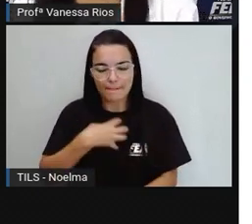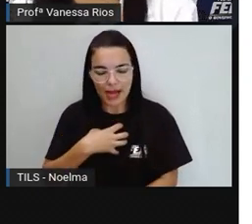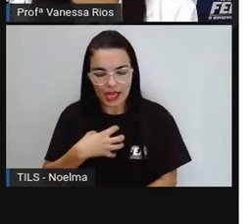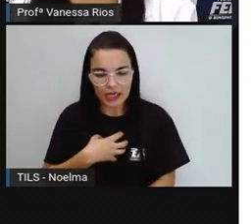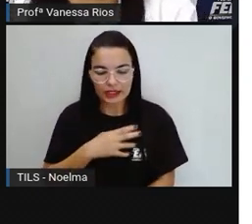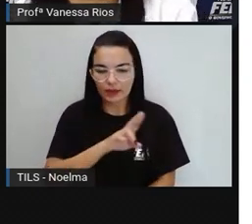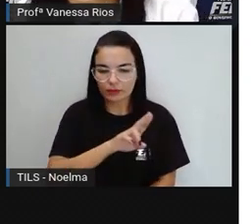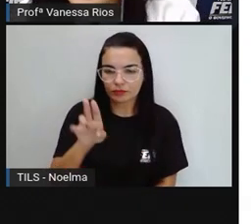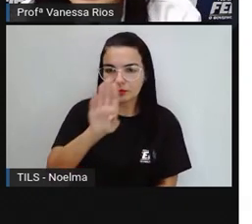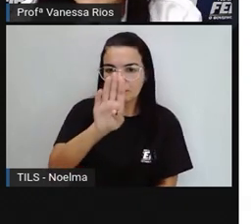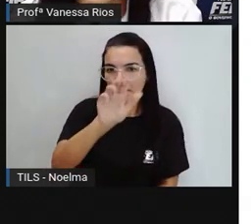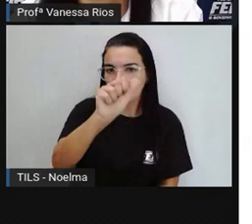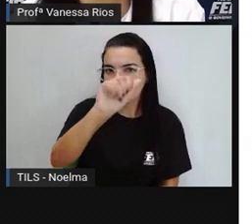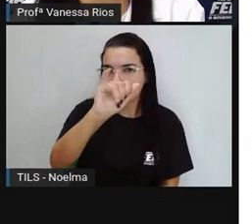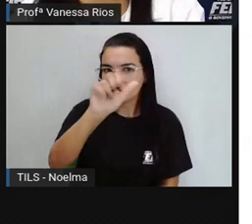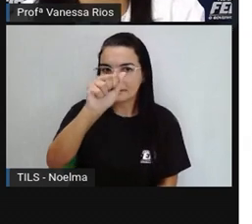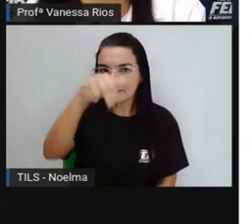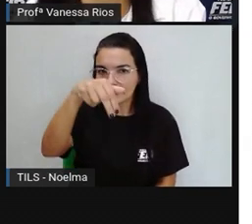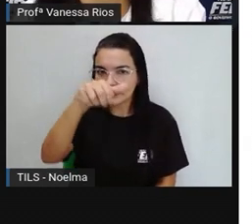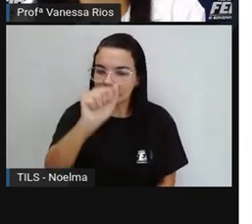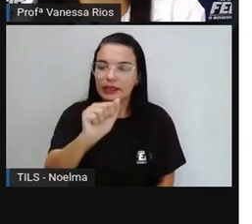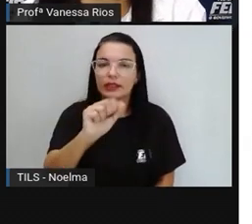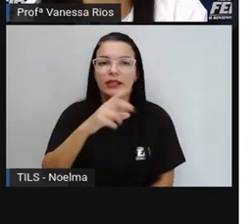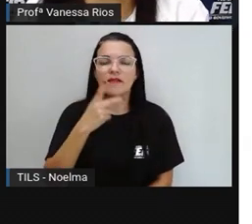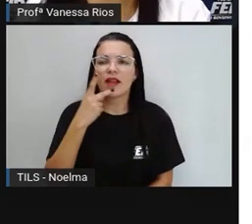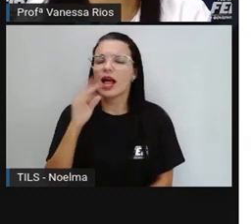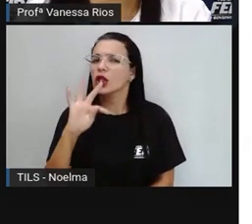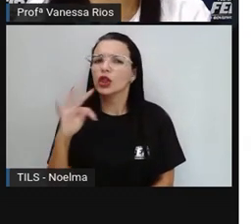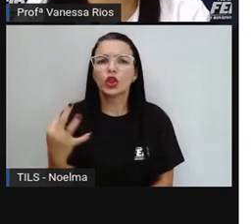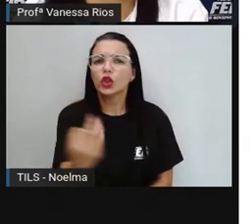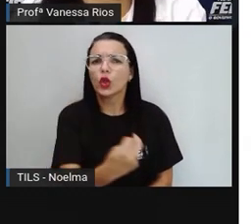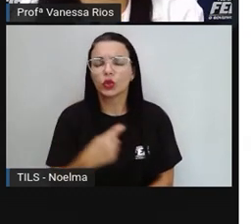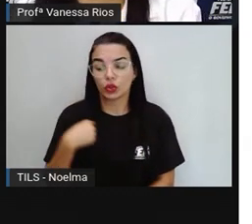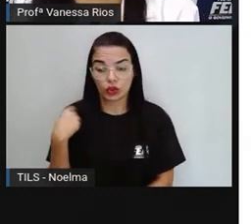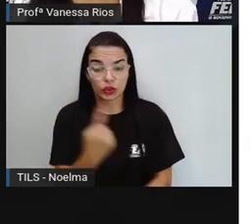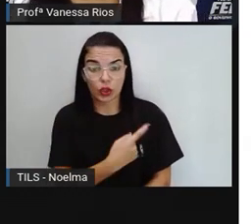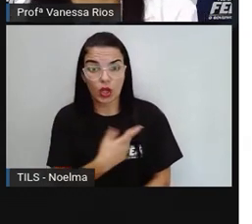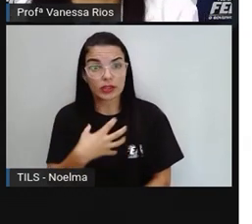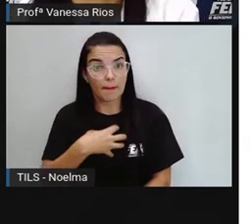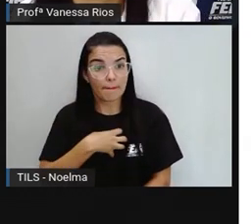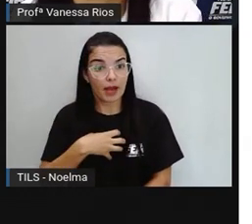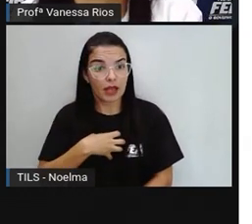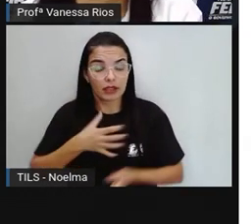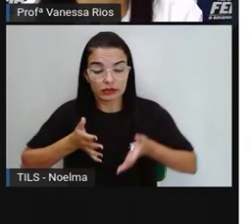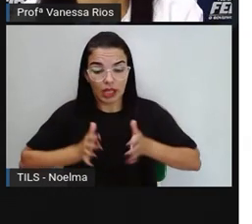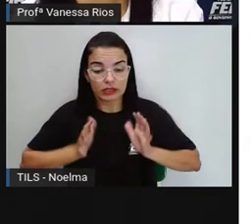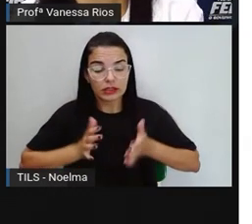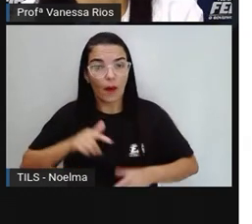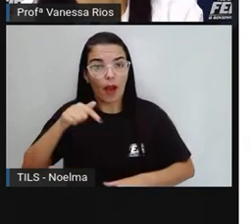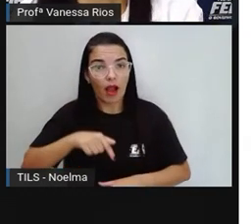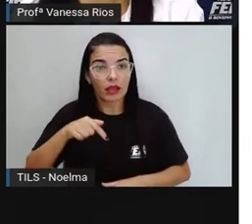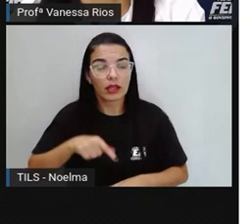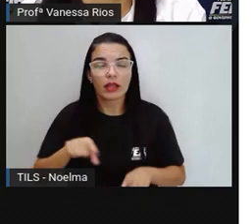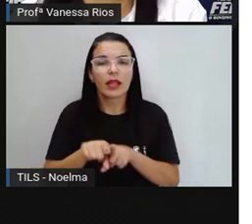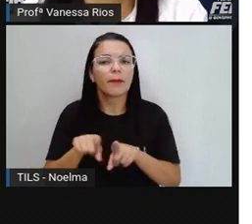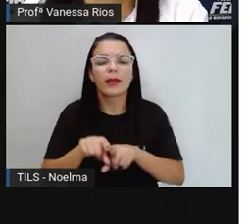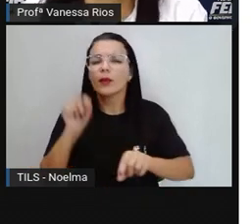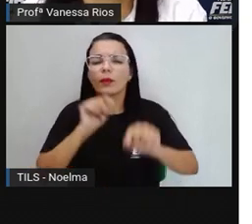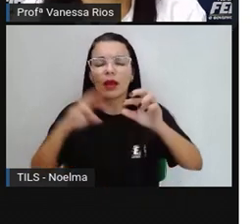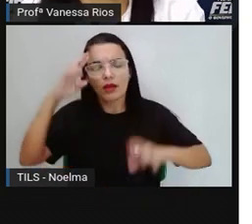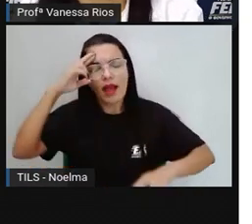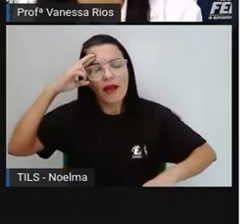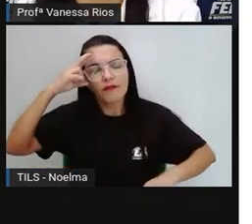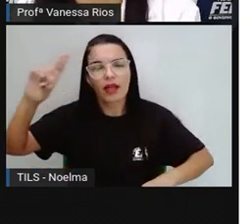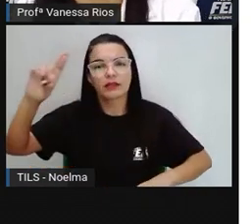nós baianos. Demonstrando aí através da imagem, da reflexão trazida na